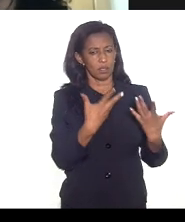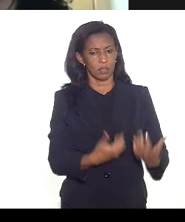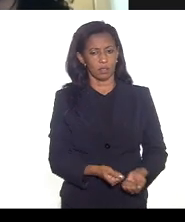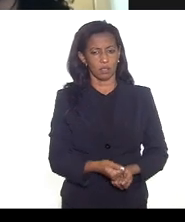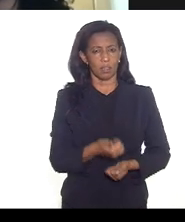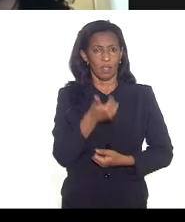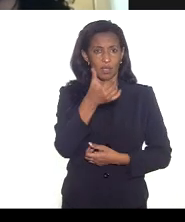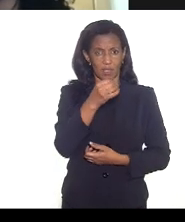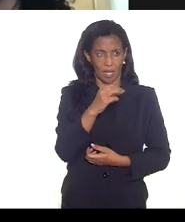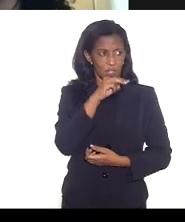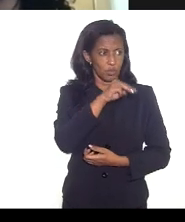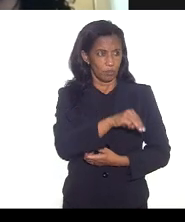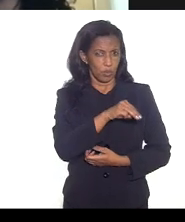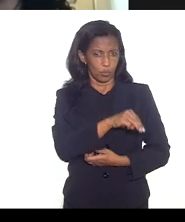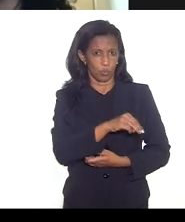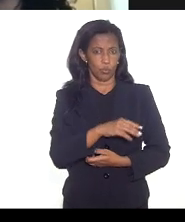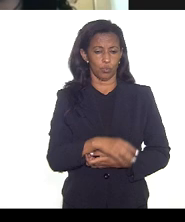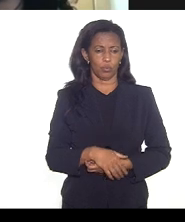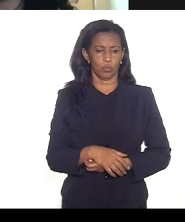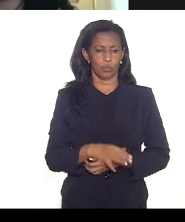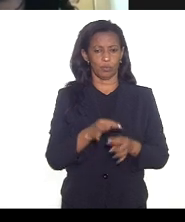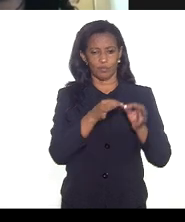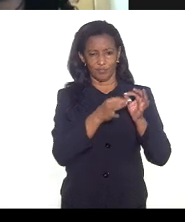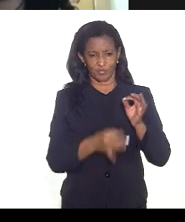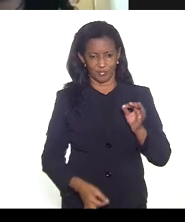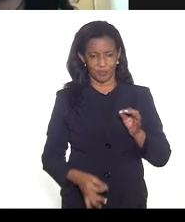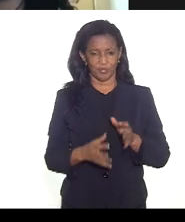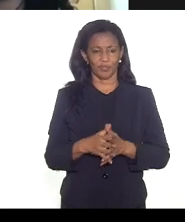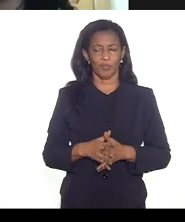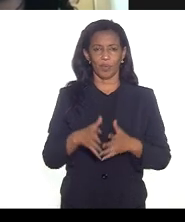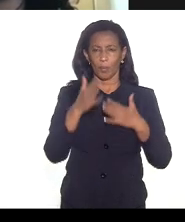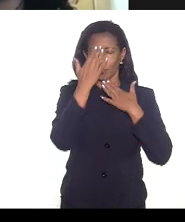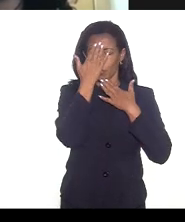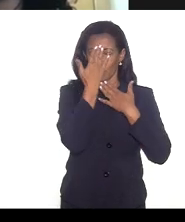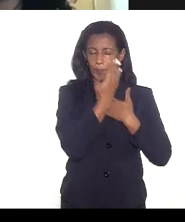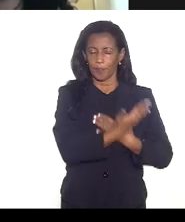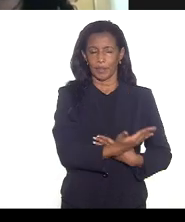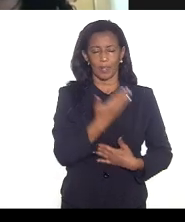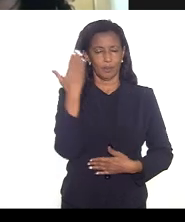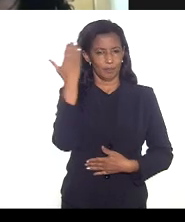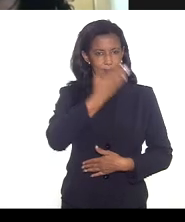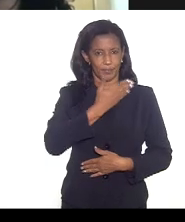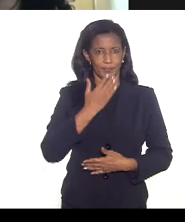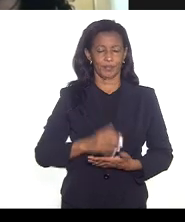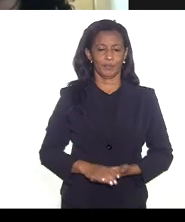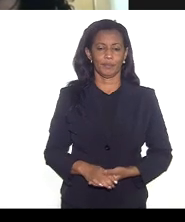senhora 10 minutos para a sua apresentação muito obrigada pela sua presença